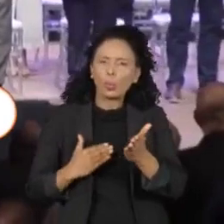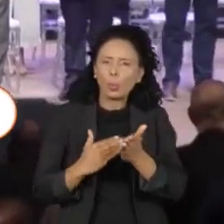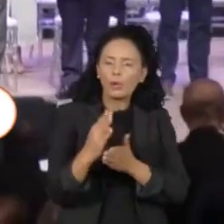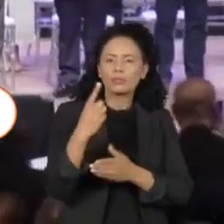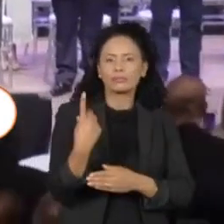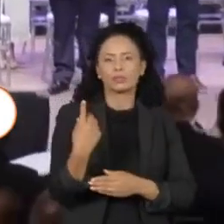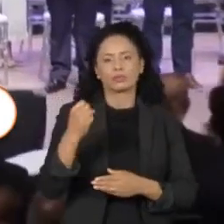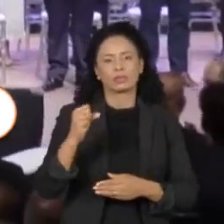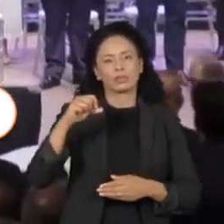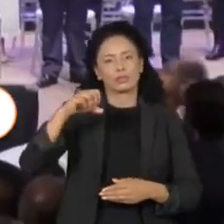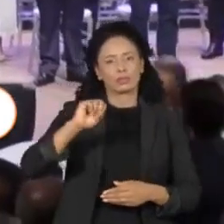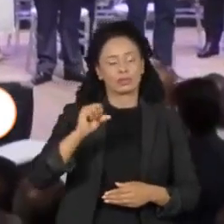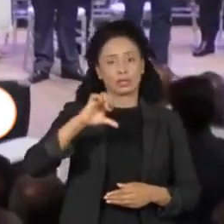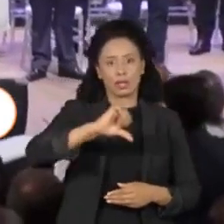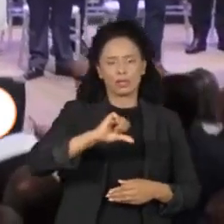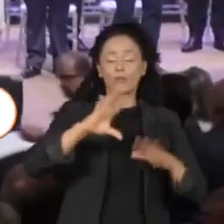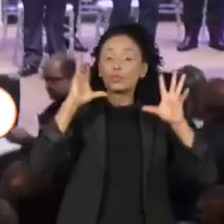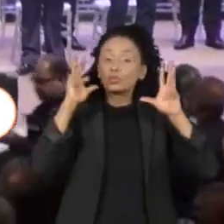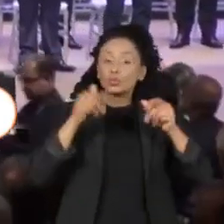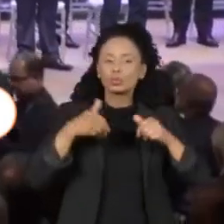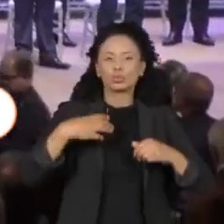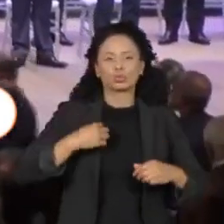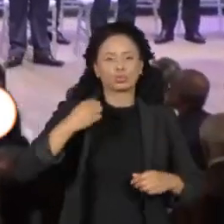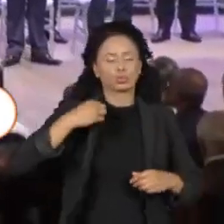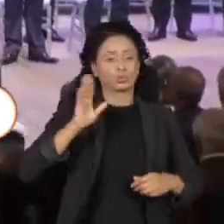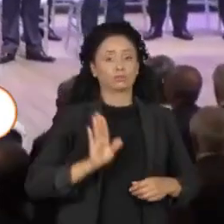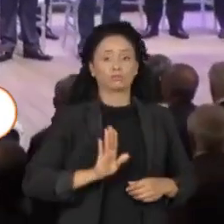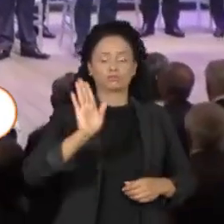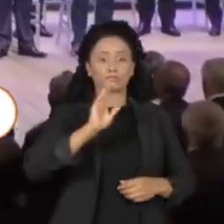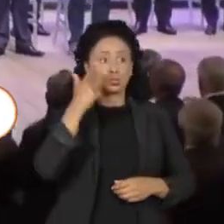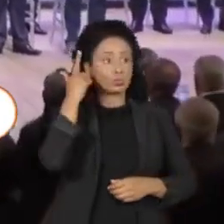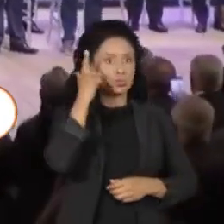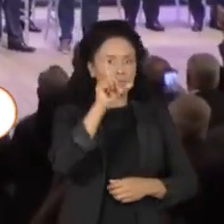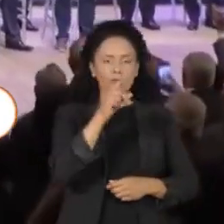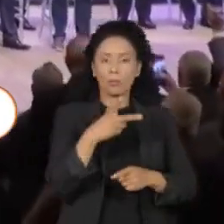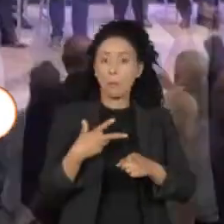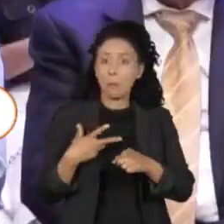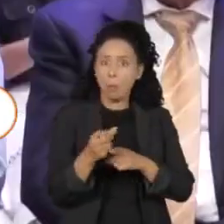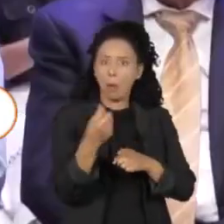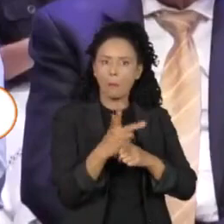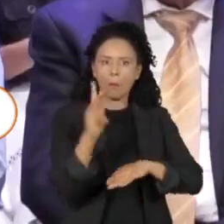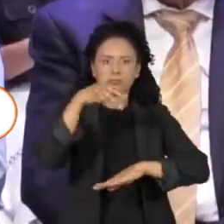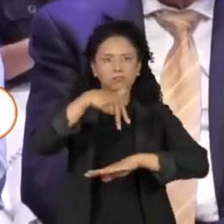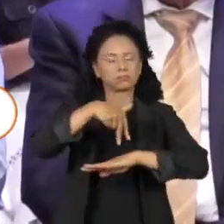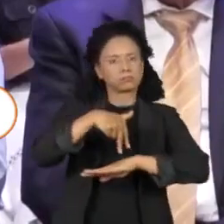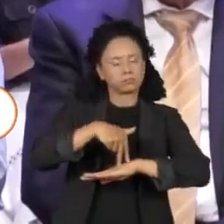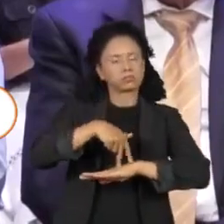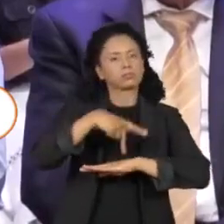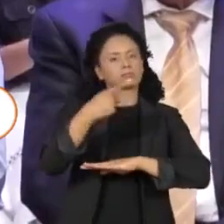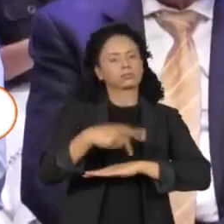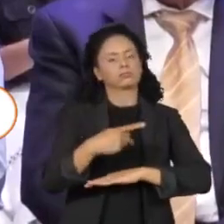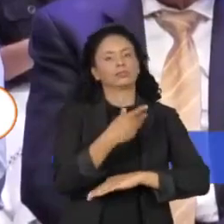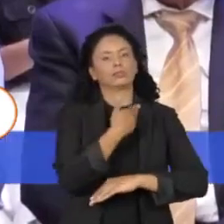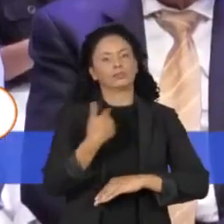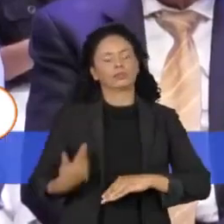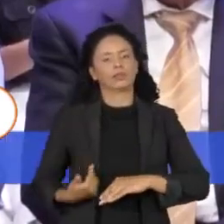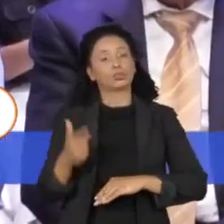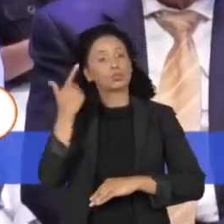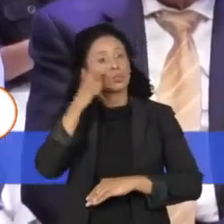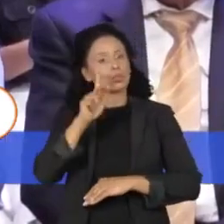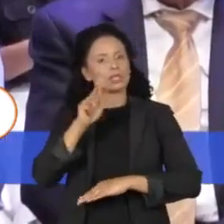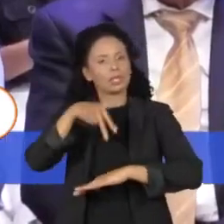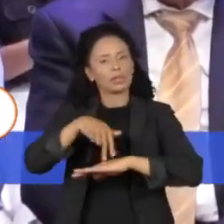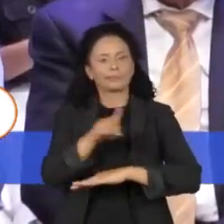1889, os candidatos que ganharam a disputa no Estado acabaram se elegendo presidente. A única